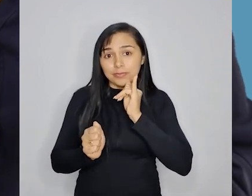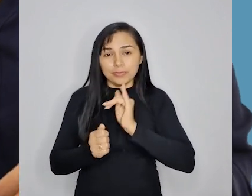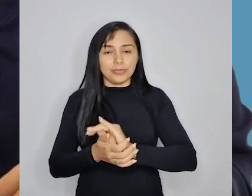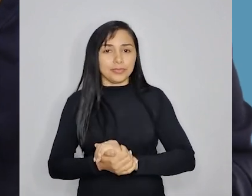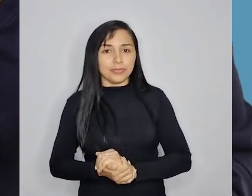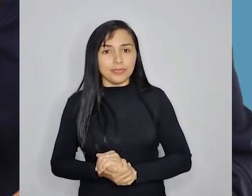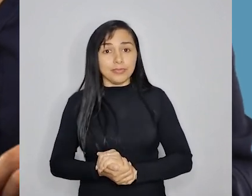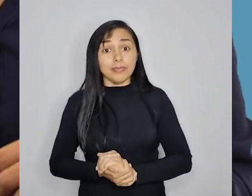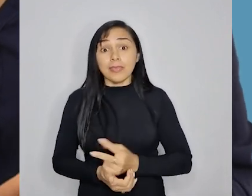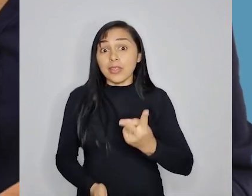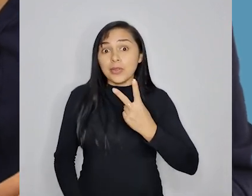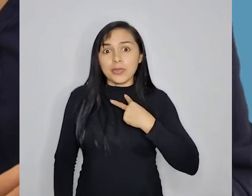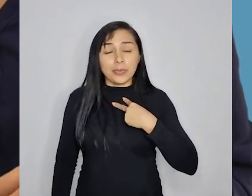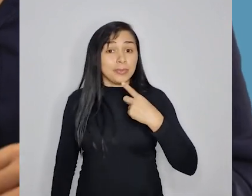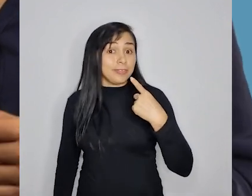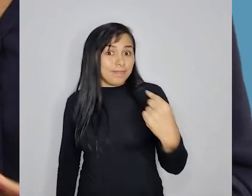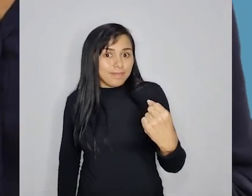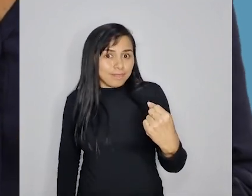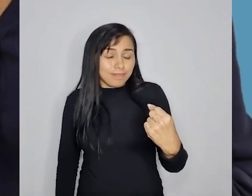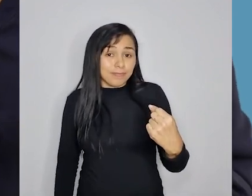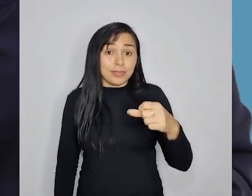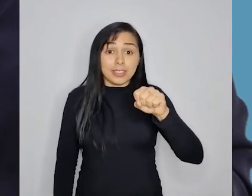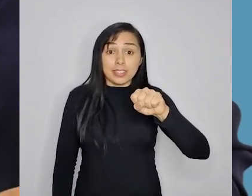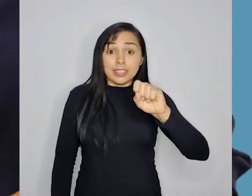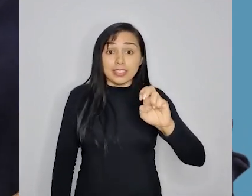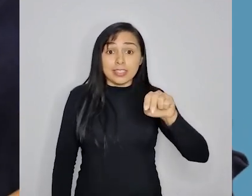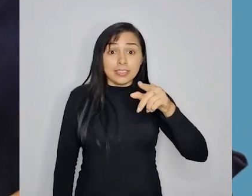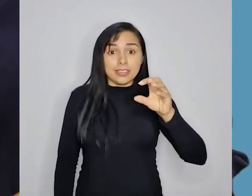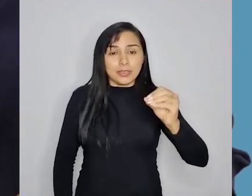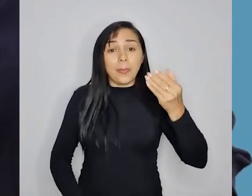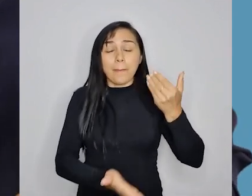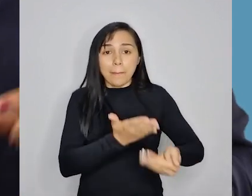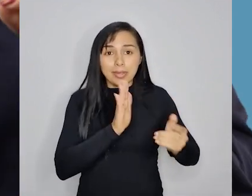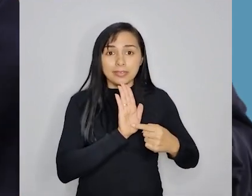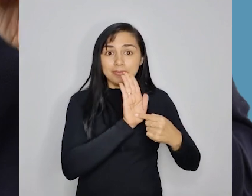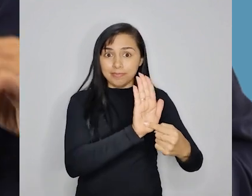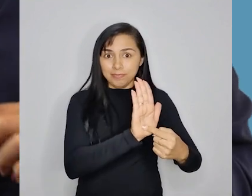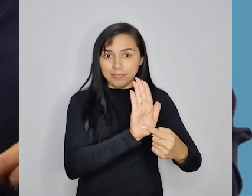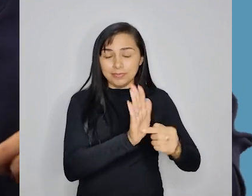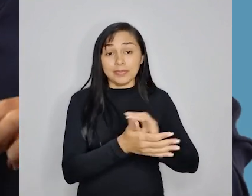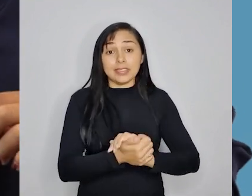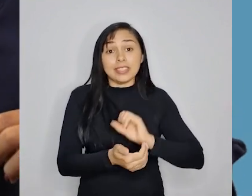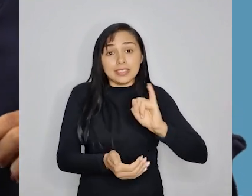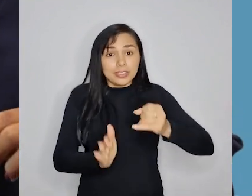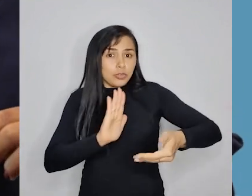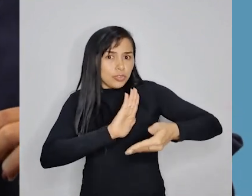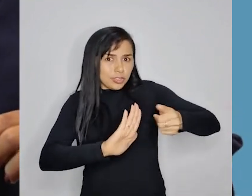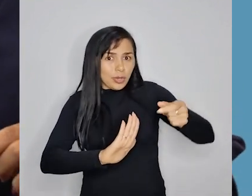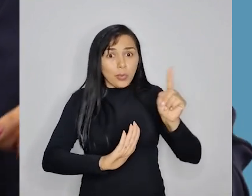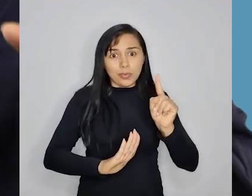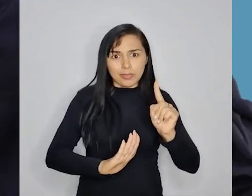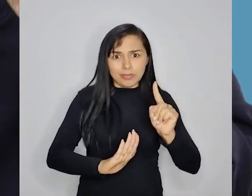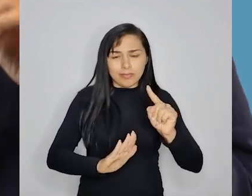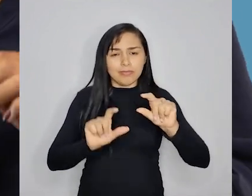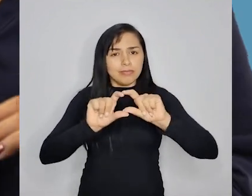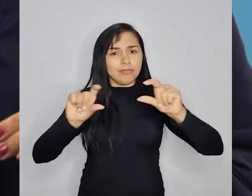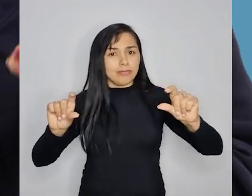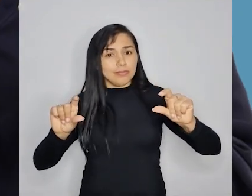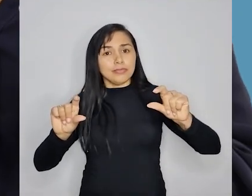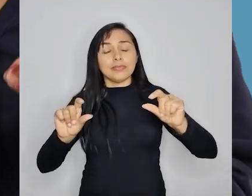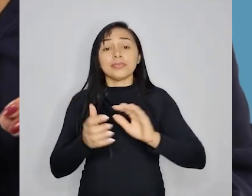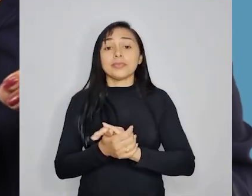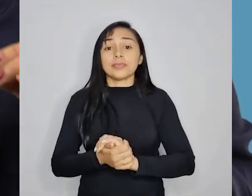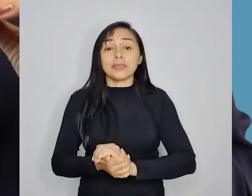Não podemos sair, senão perdemos a apresentação. Teria sentido se eu retirasse o não? Ficaria assim.